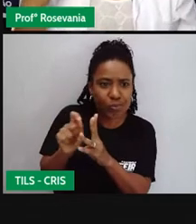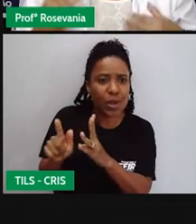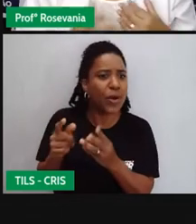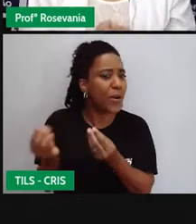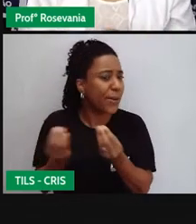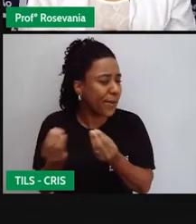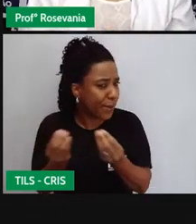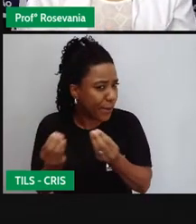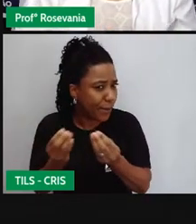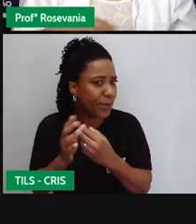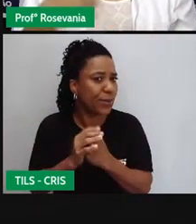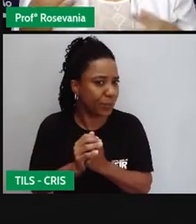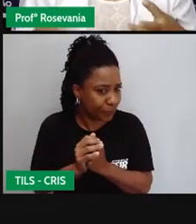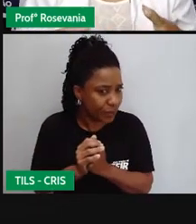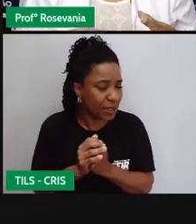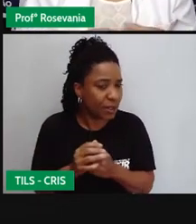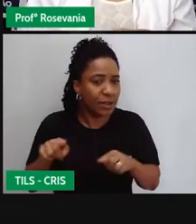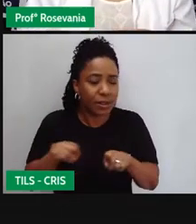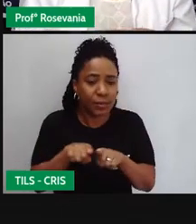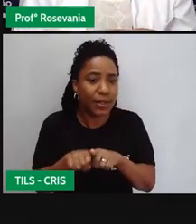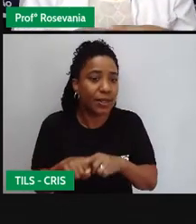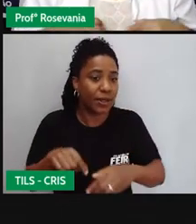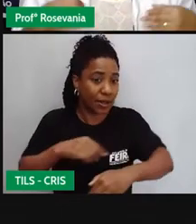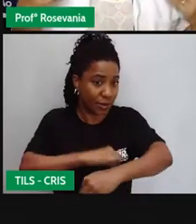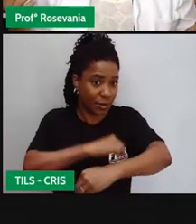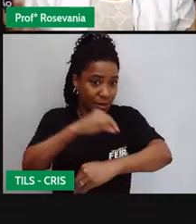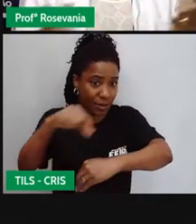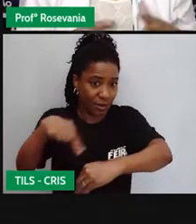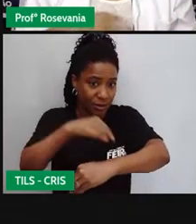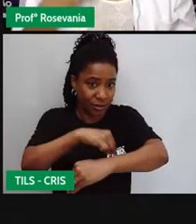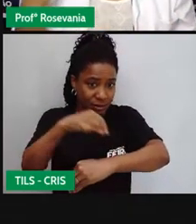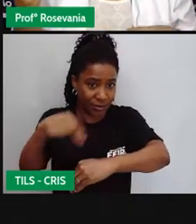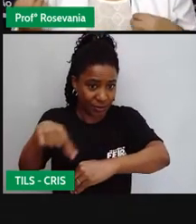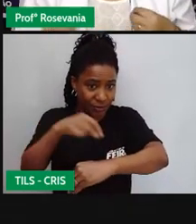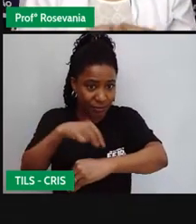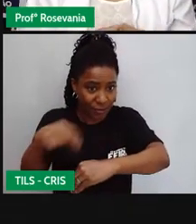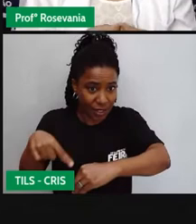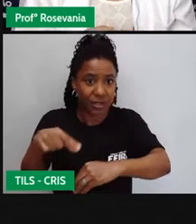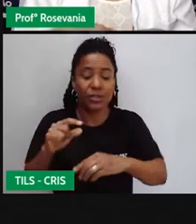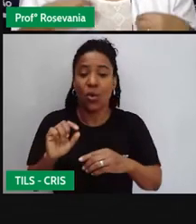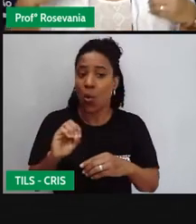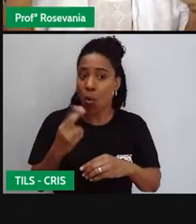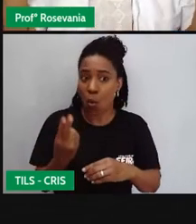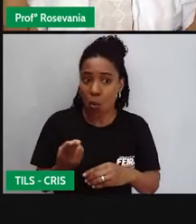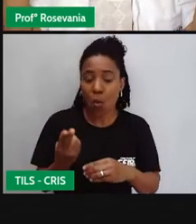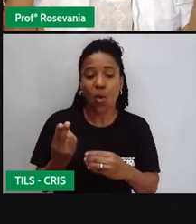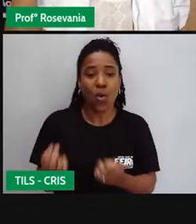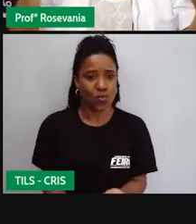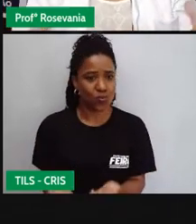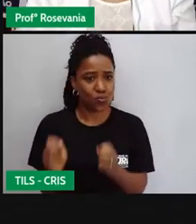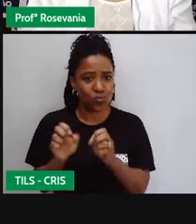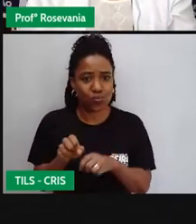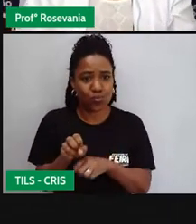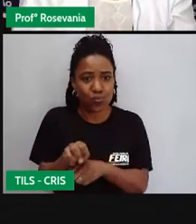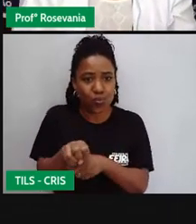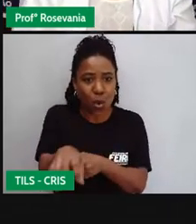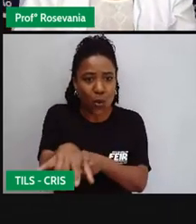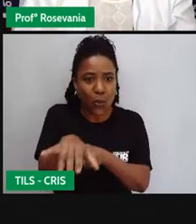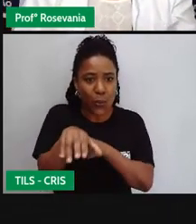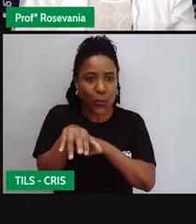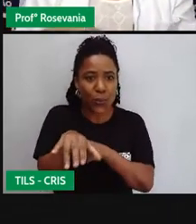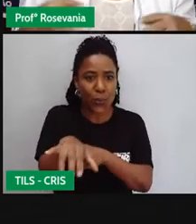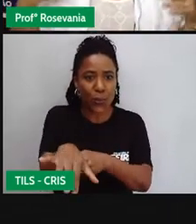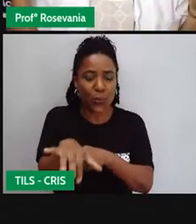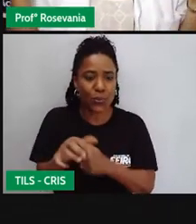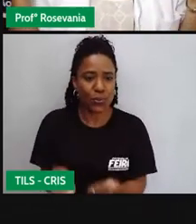E esses insumos? Quais são os tipos, né? Se for o caso, né? De fertilizantes, de aditivos que a gente vai